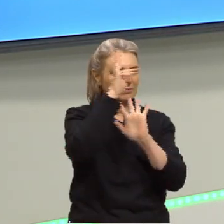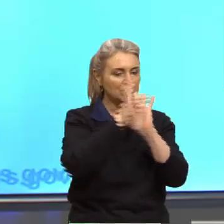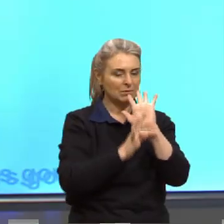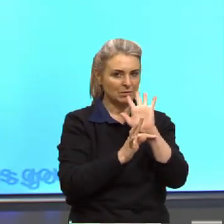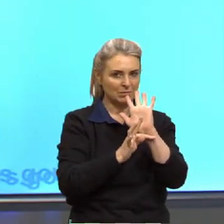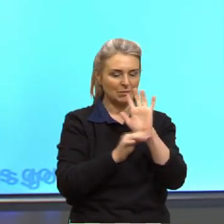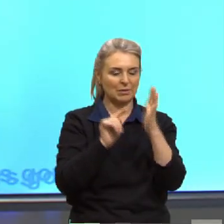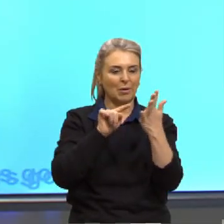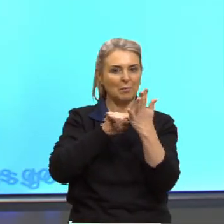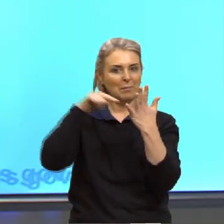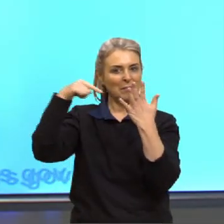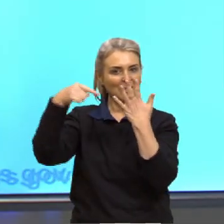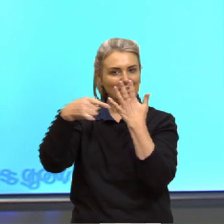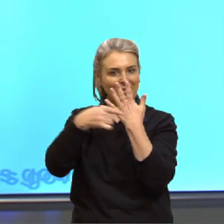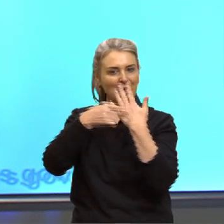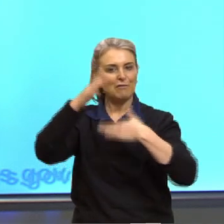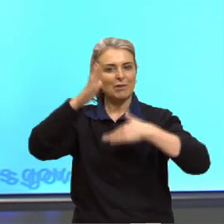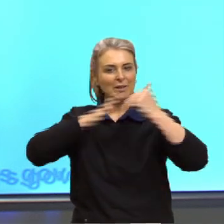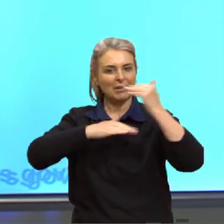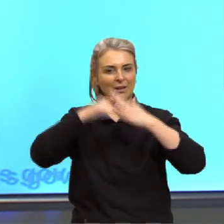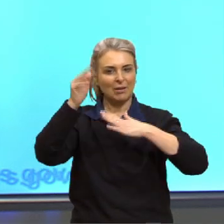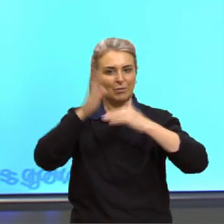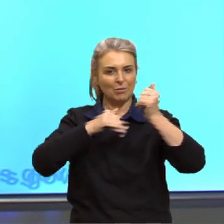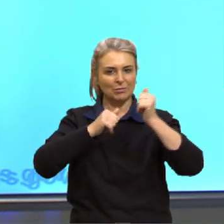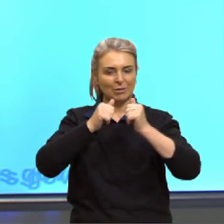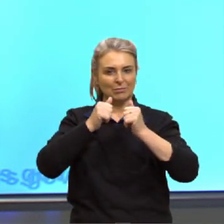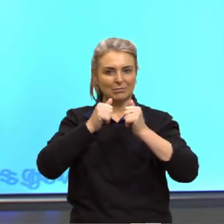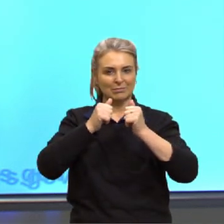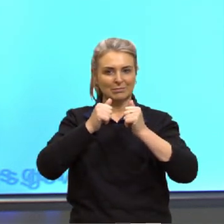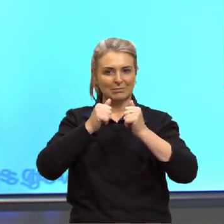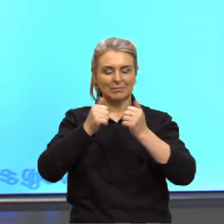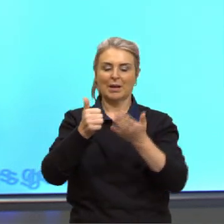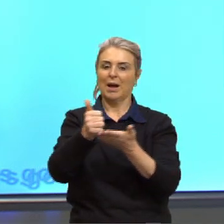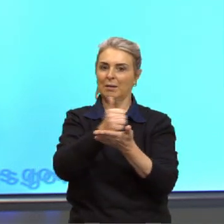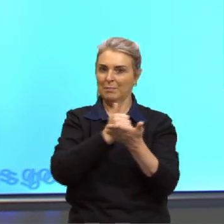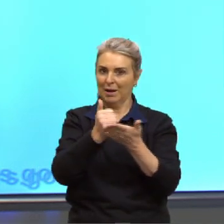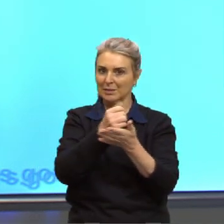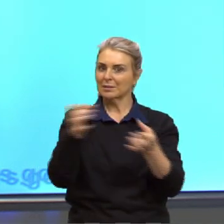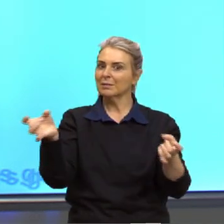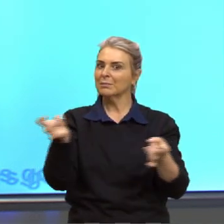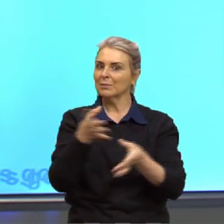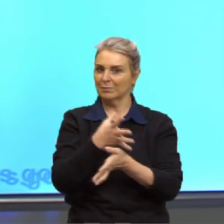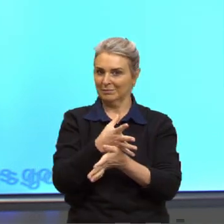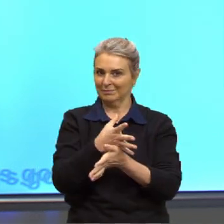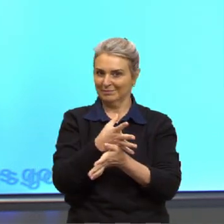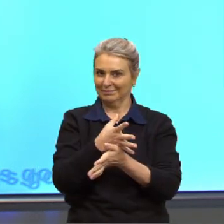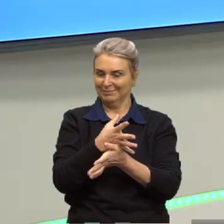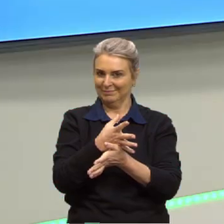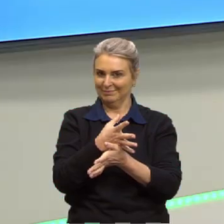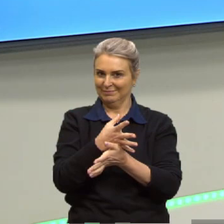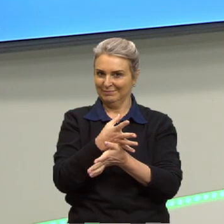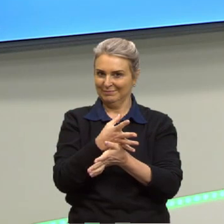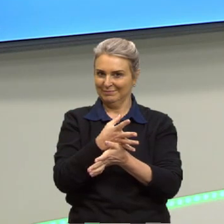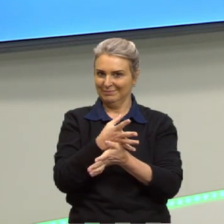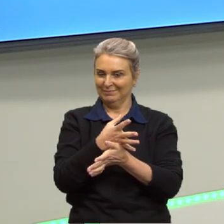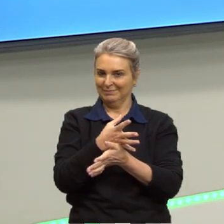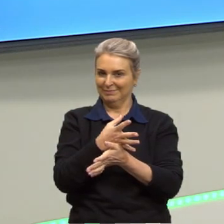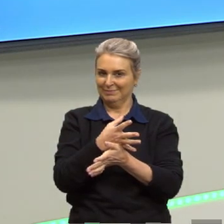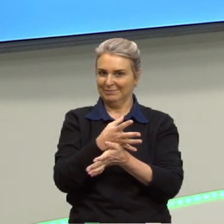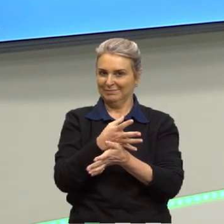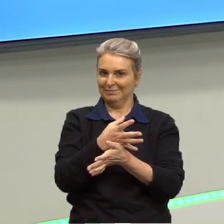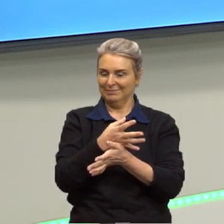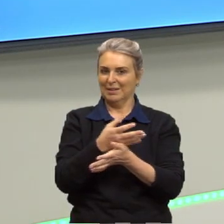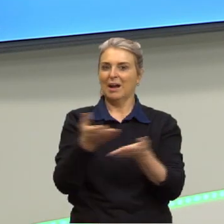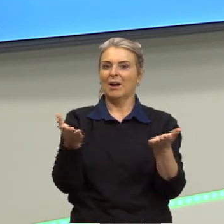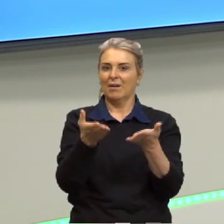metáfora vocês têm que deixar muito claro. Passamos do primeiro nível, estamos chegando ao finalzinho desse nosso primeiro nível